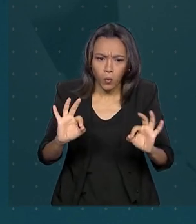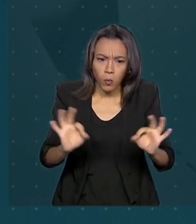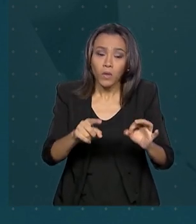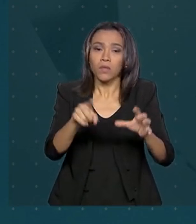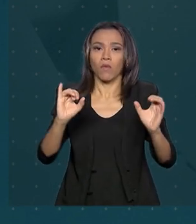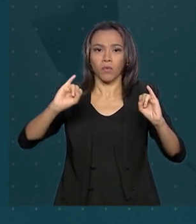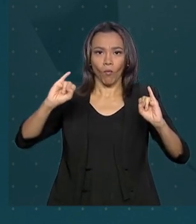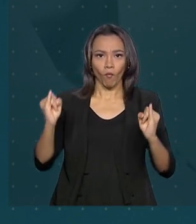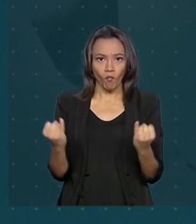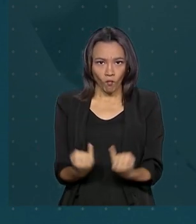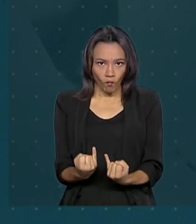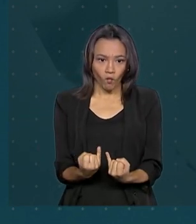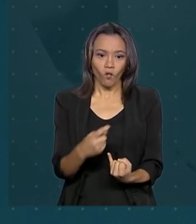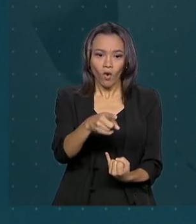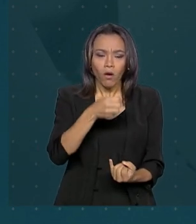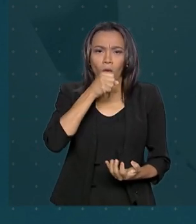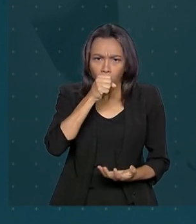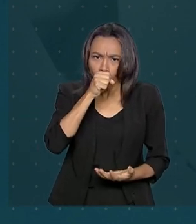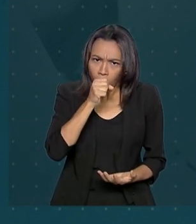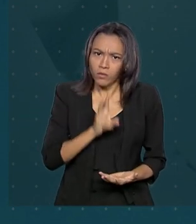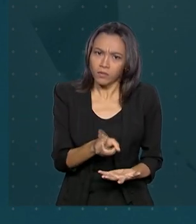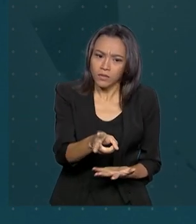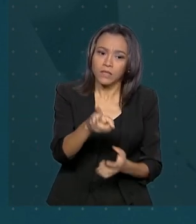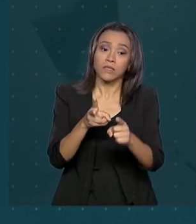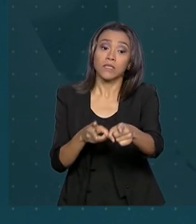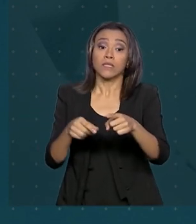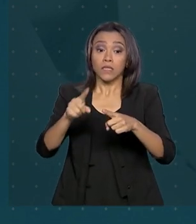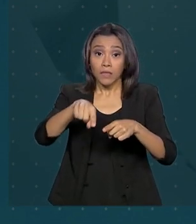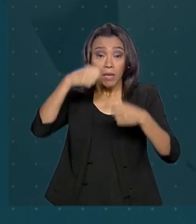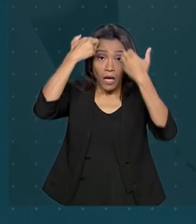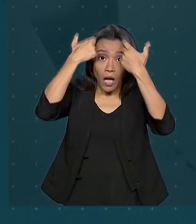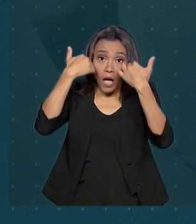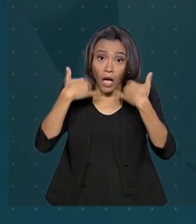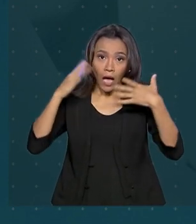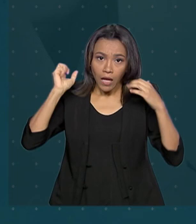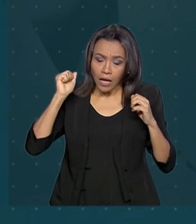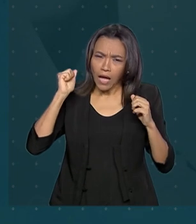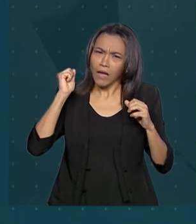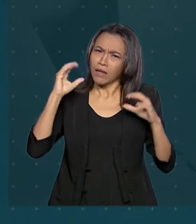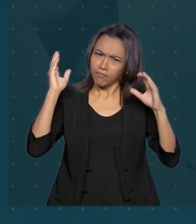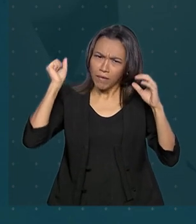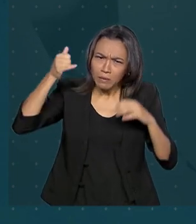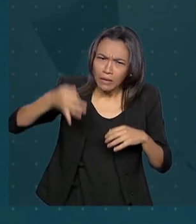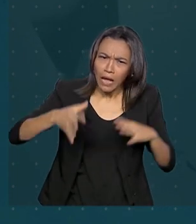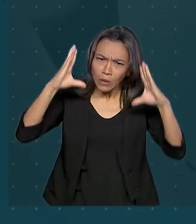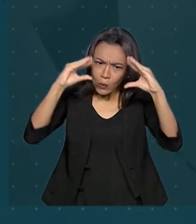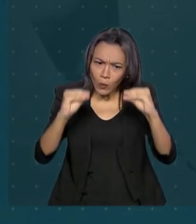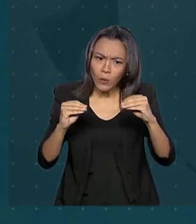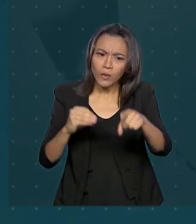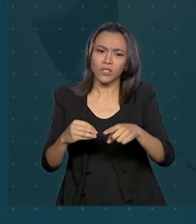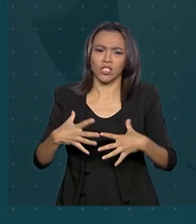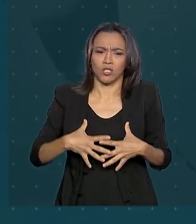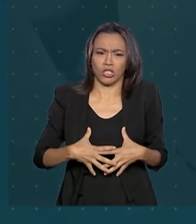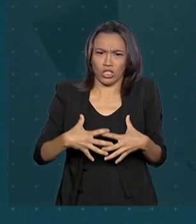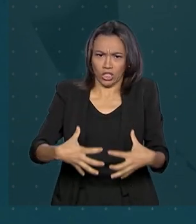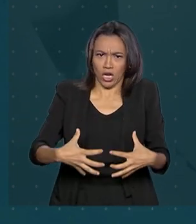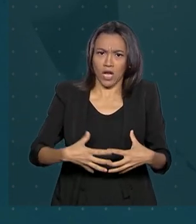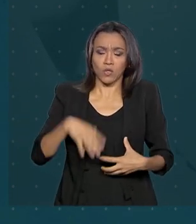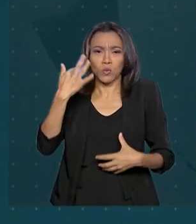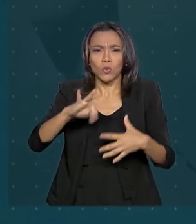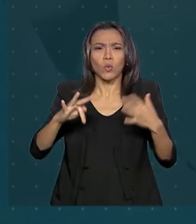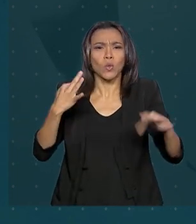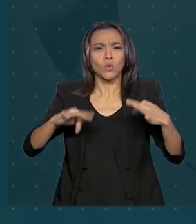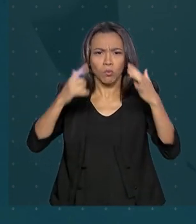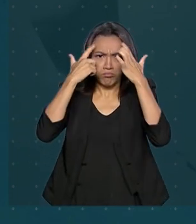perda de peso inexplicada, tosse persistente, sudorese noturna, alterações oculares, inchaço abdominal, dores de